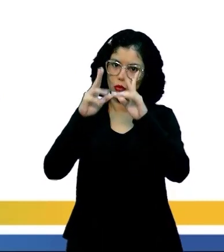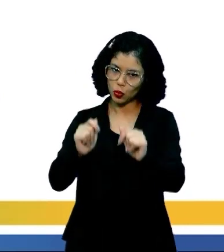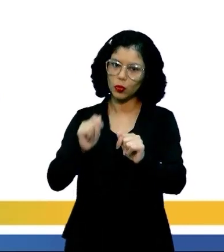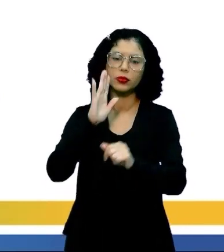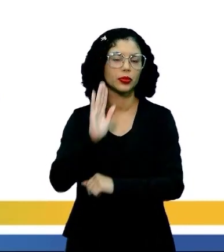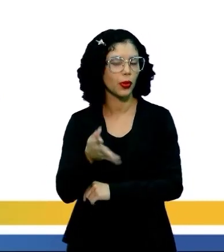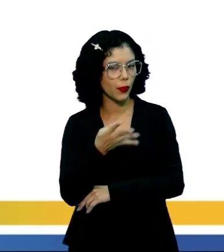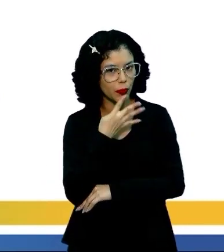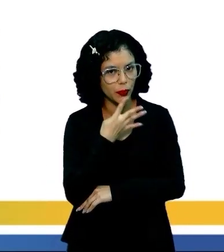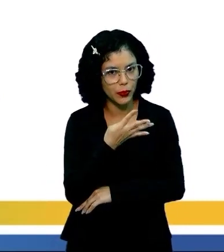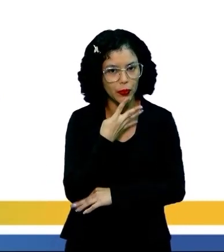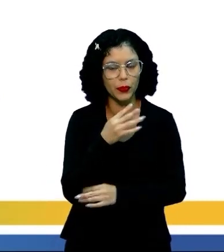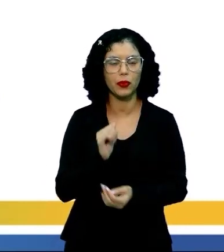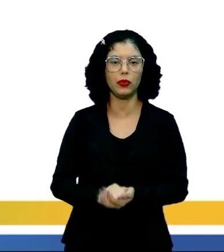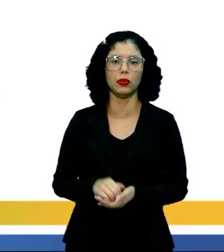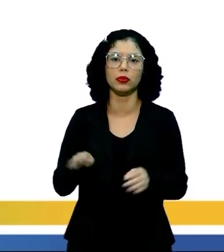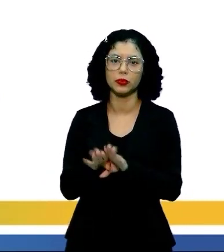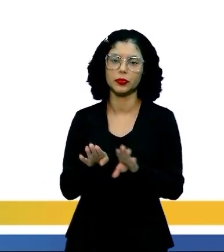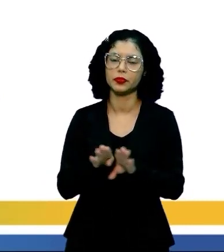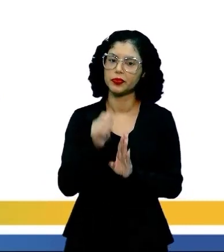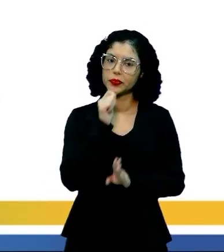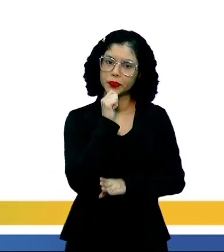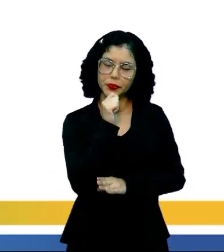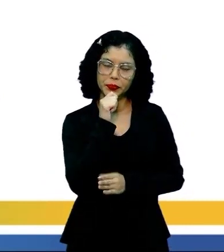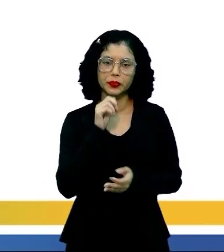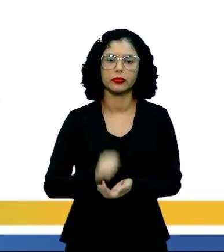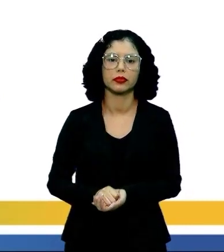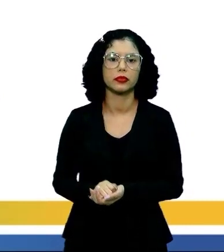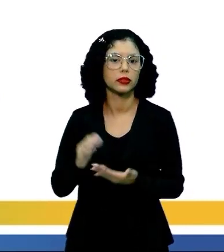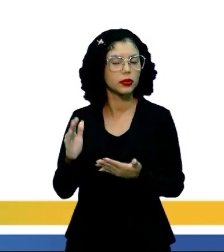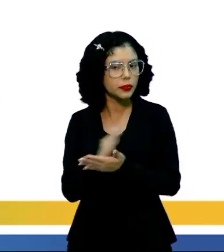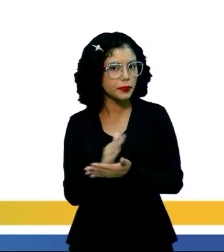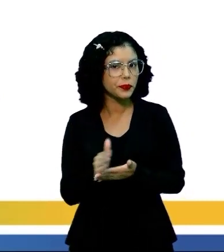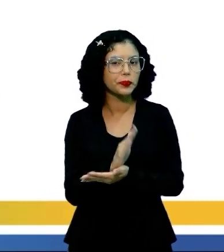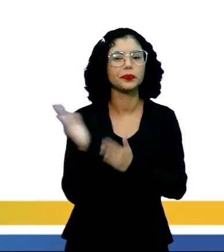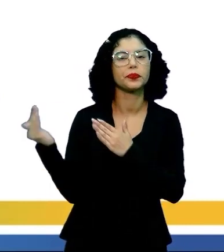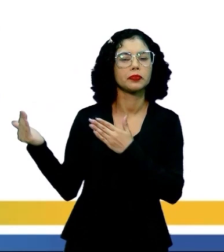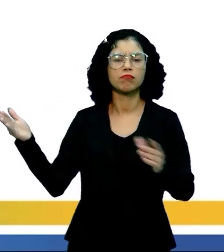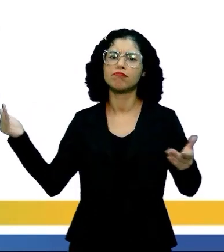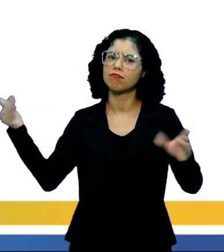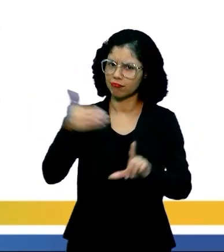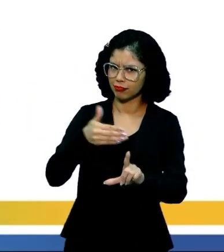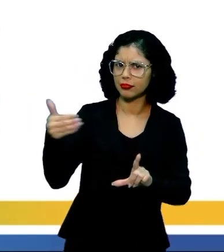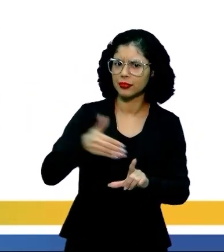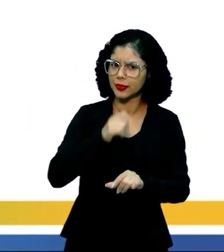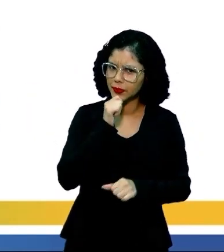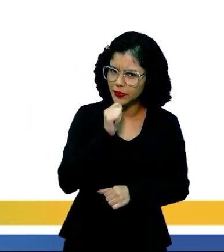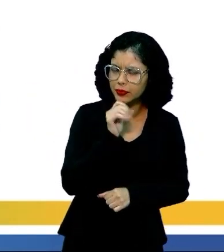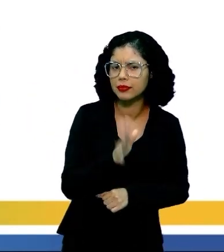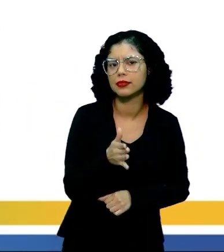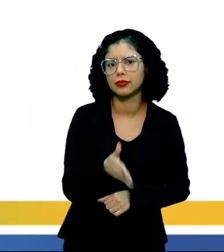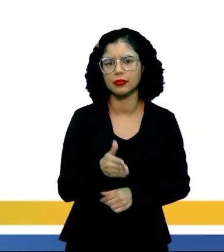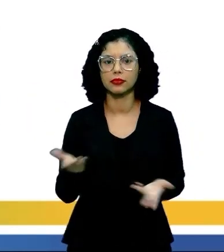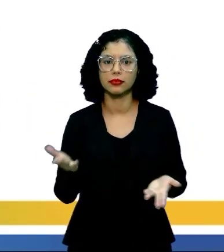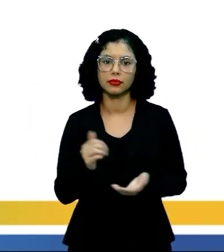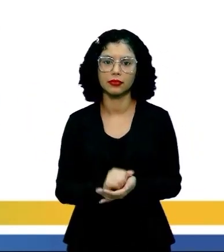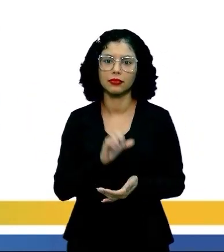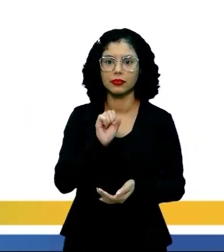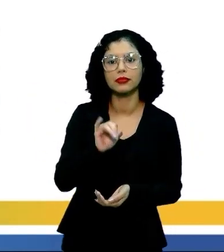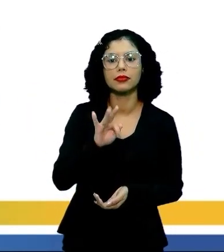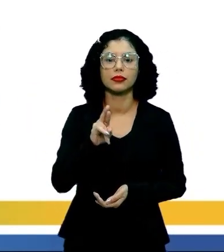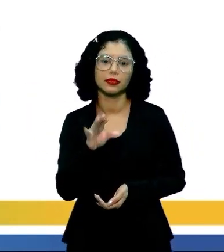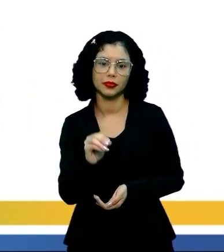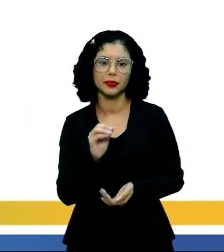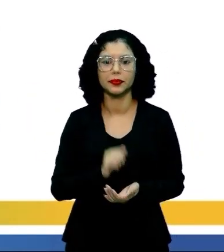já ouviram, já tiveram algum acesso à obra, principalmente com o Sítio do